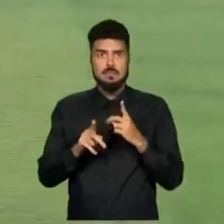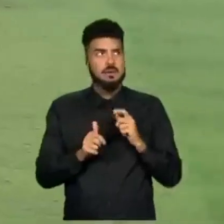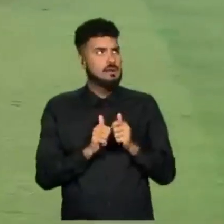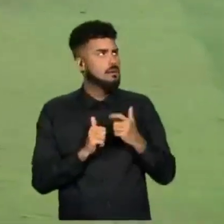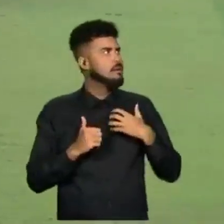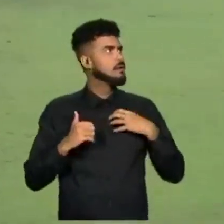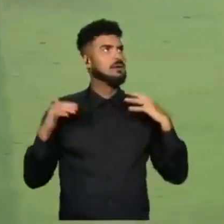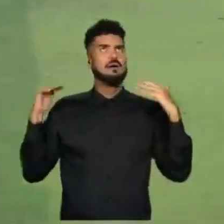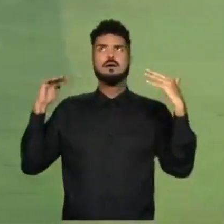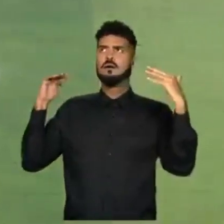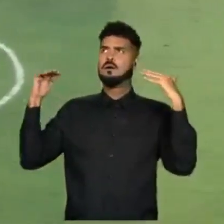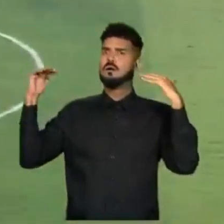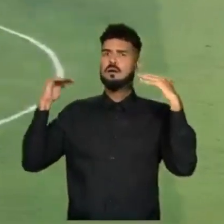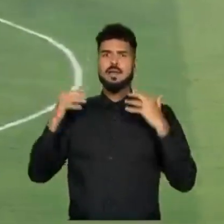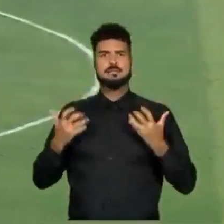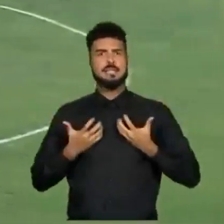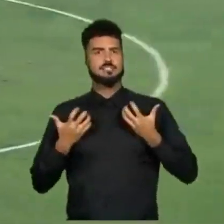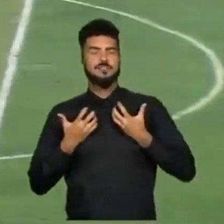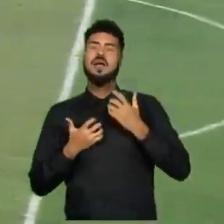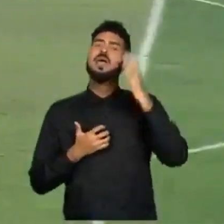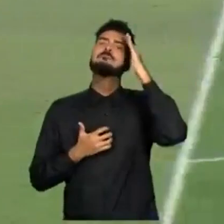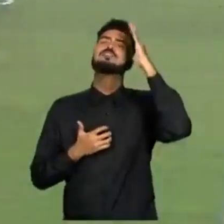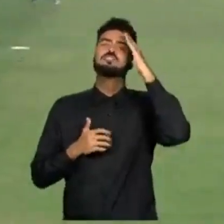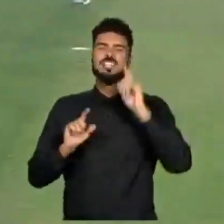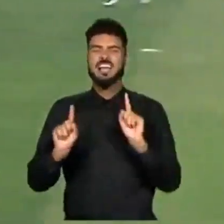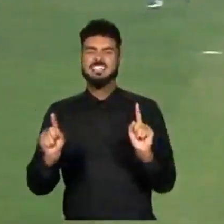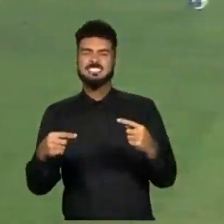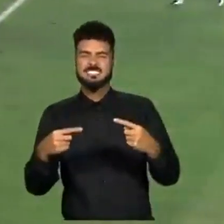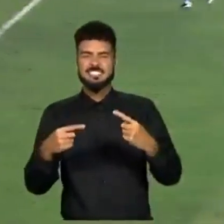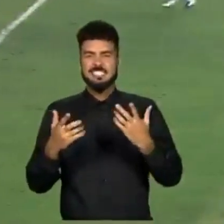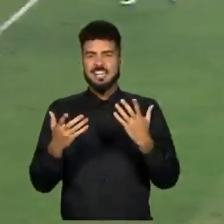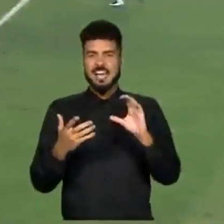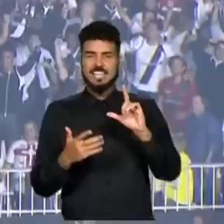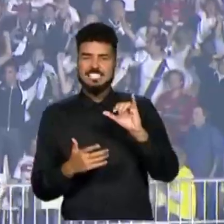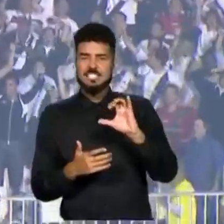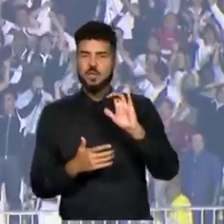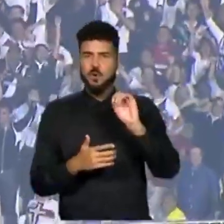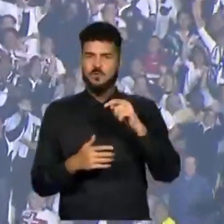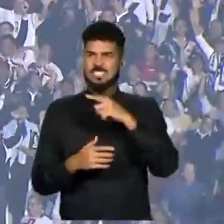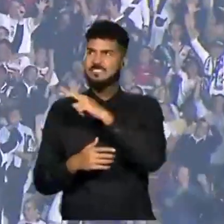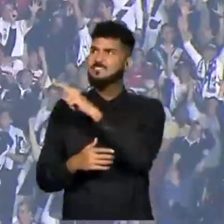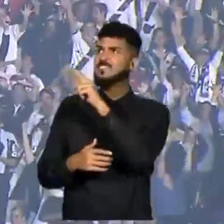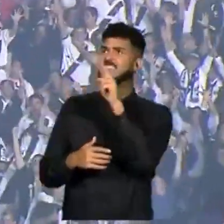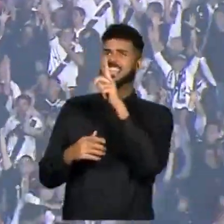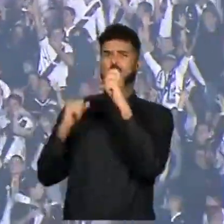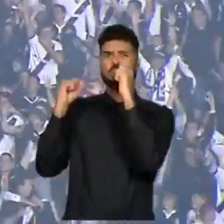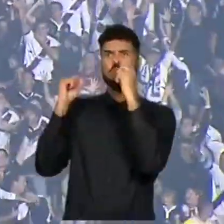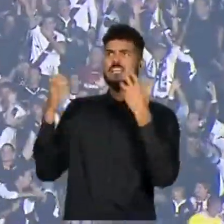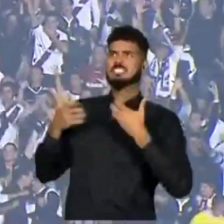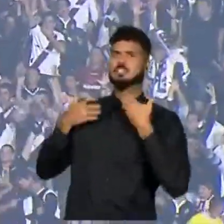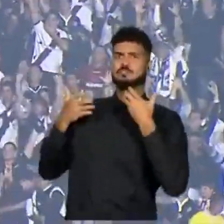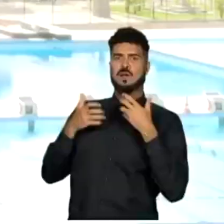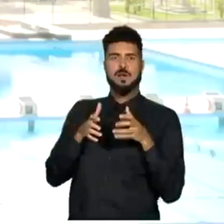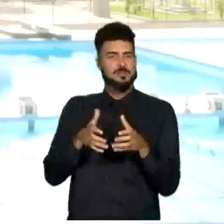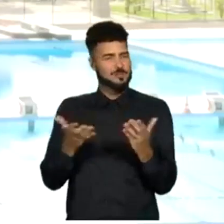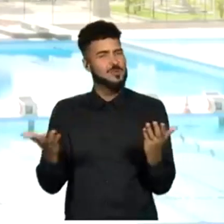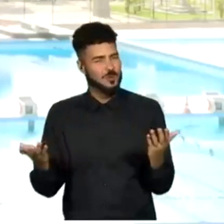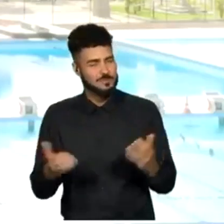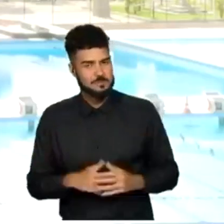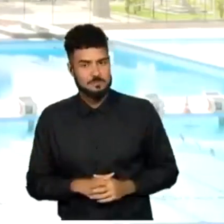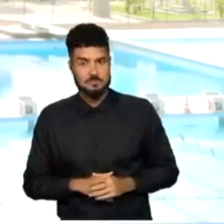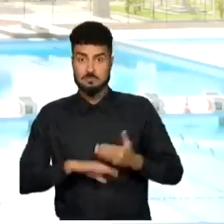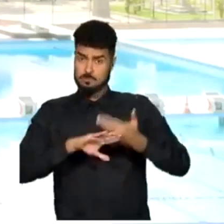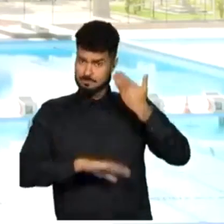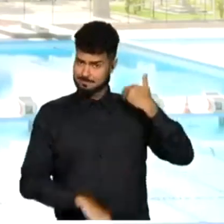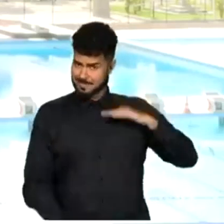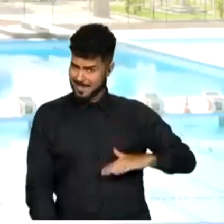aquela arquibancada, coloca atrás da arquibancada, vai manter o telão ali atrás, estado do Romário, pode manter, não tem problema, pode